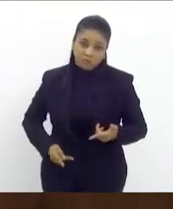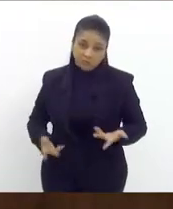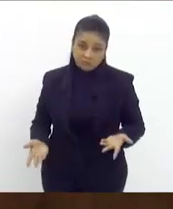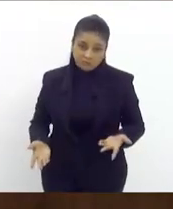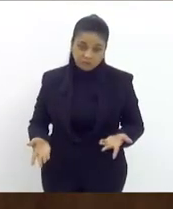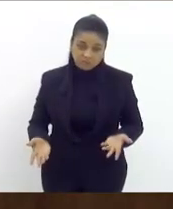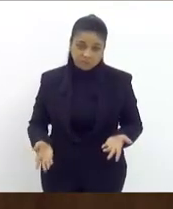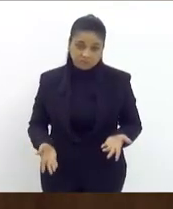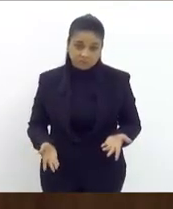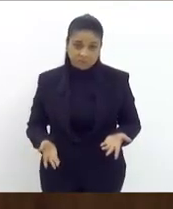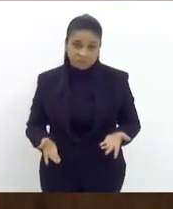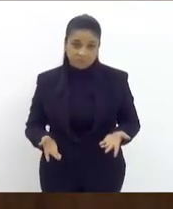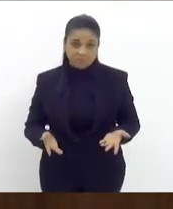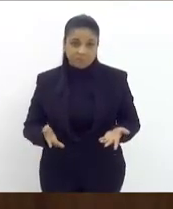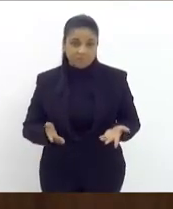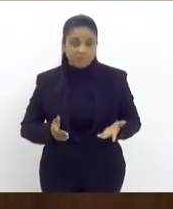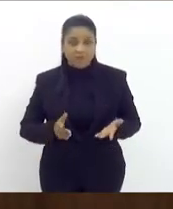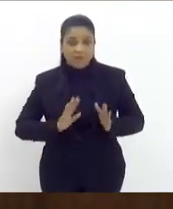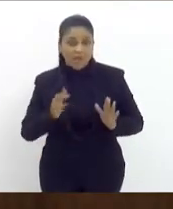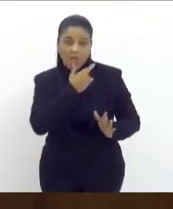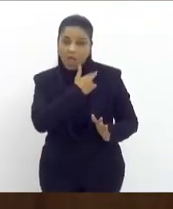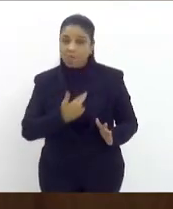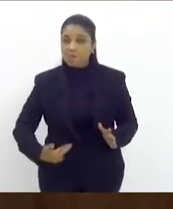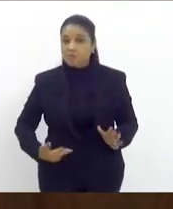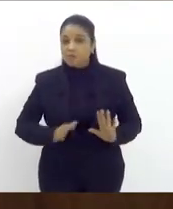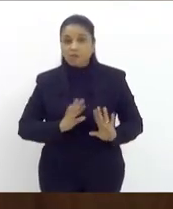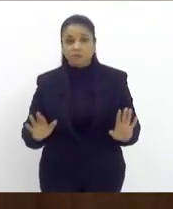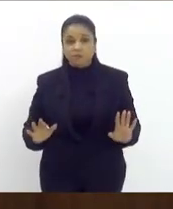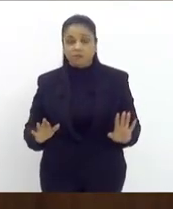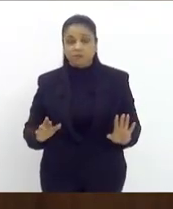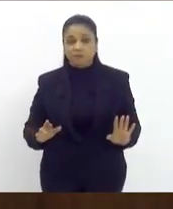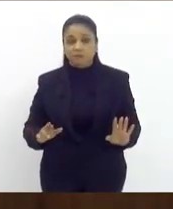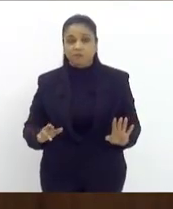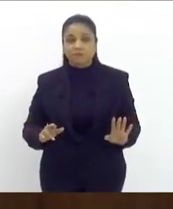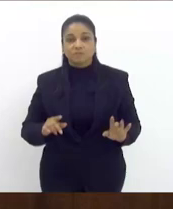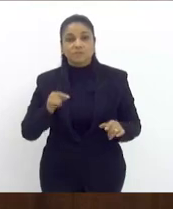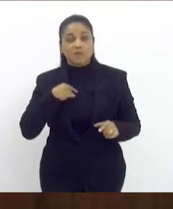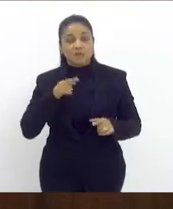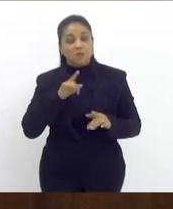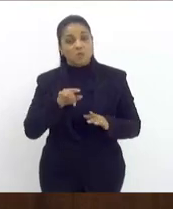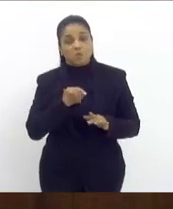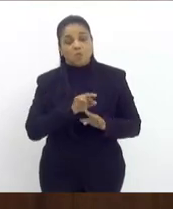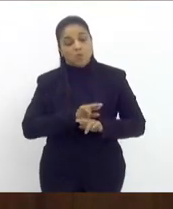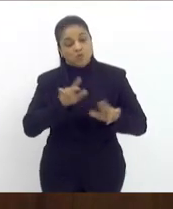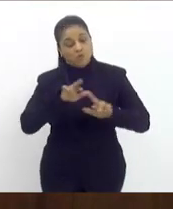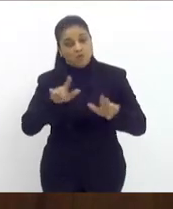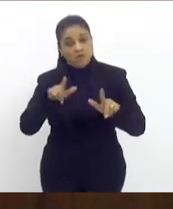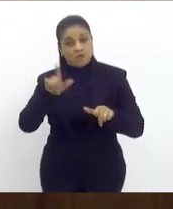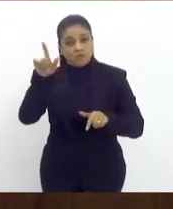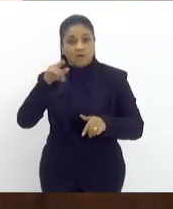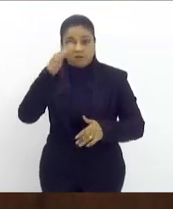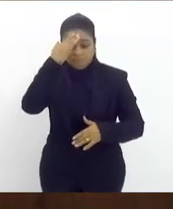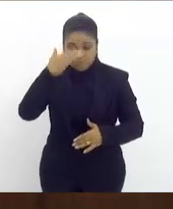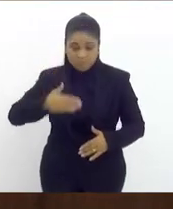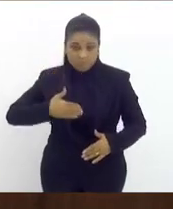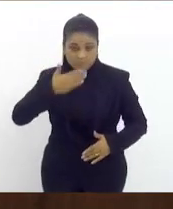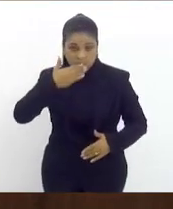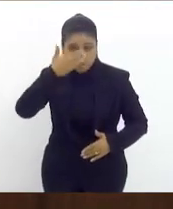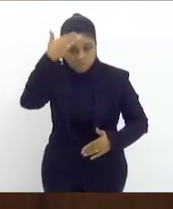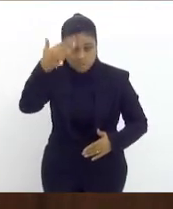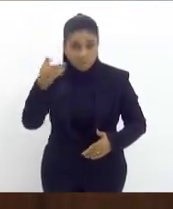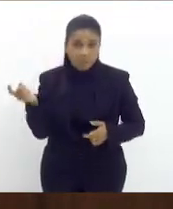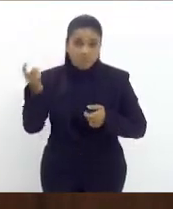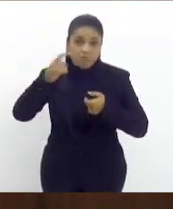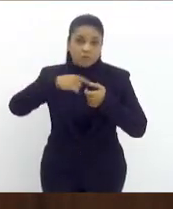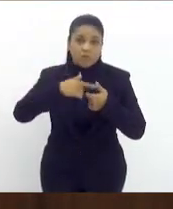isso é republicano deputado o que não é republicano é ir na Arábia Saudita e voltar com 20 milhões e joias sem